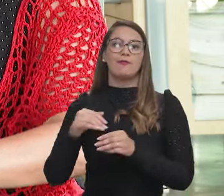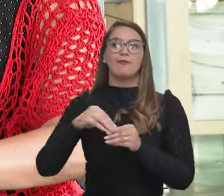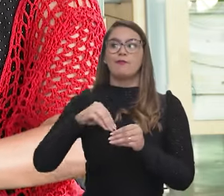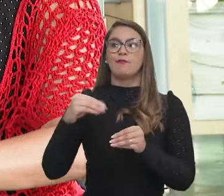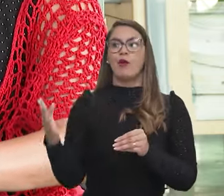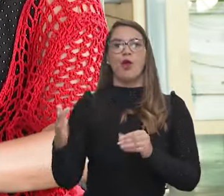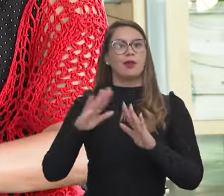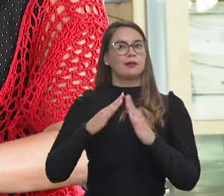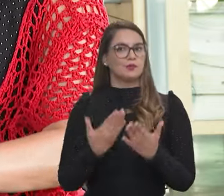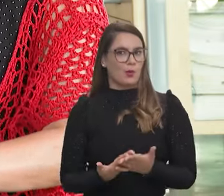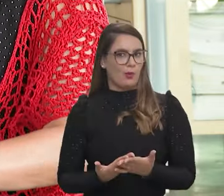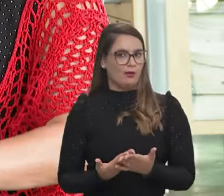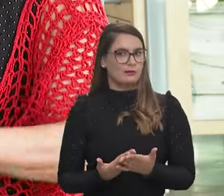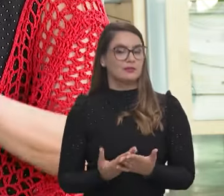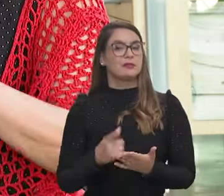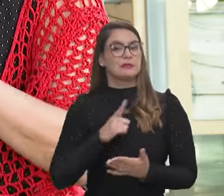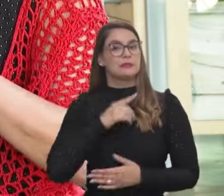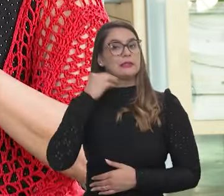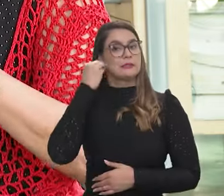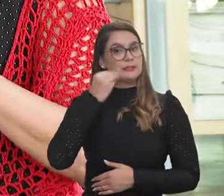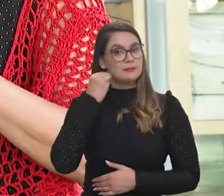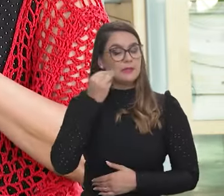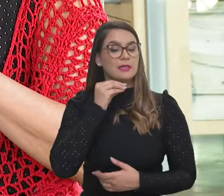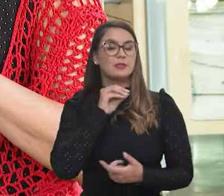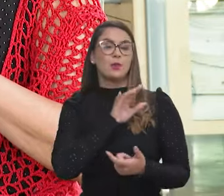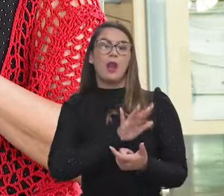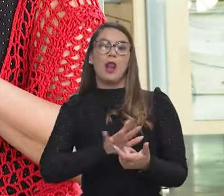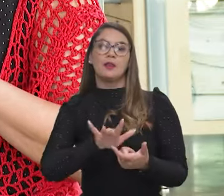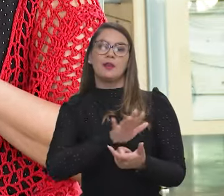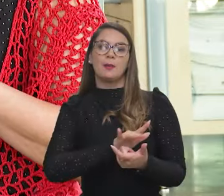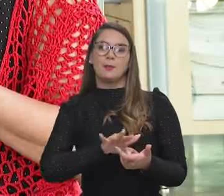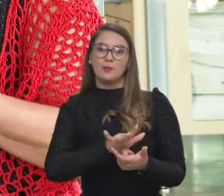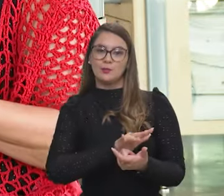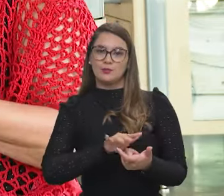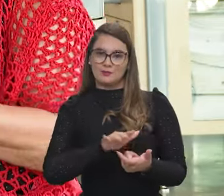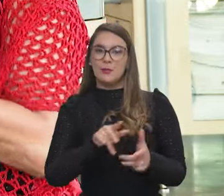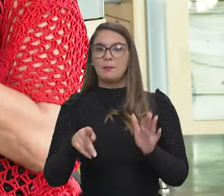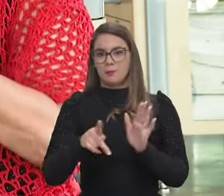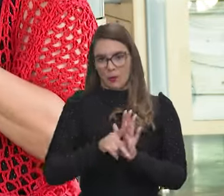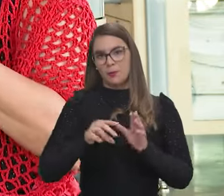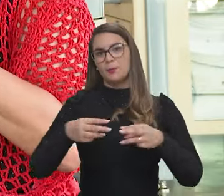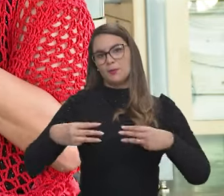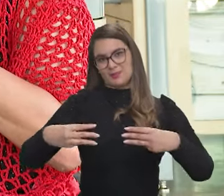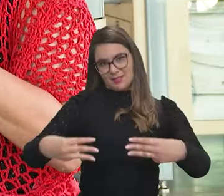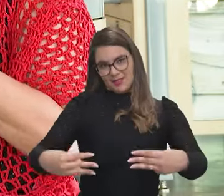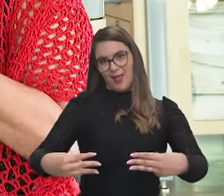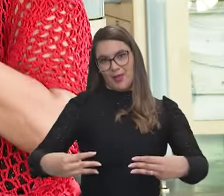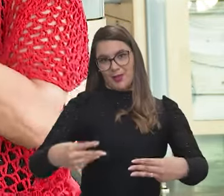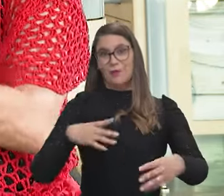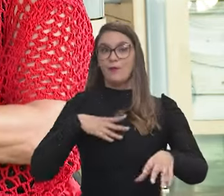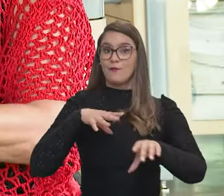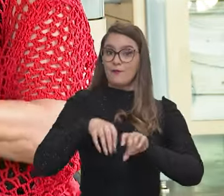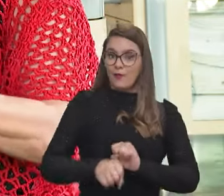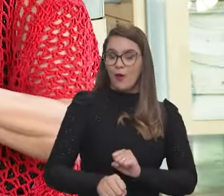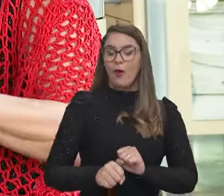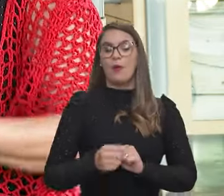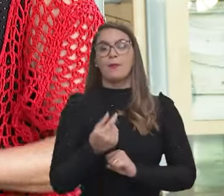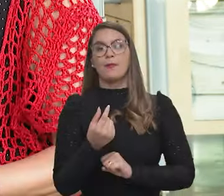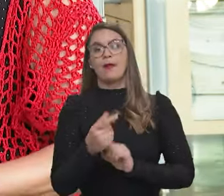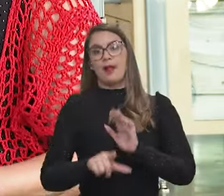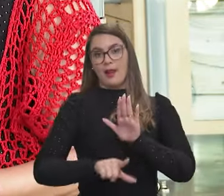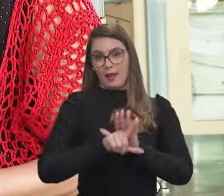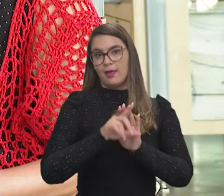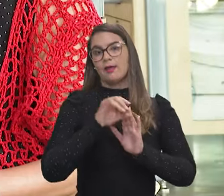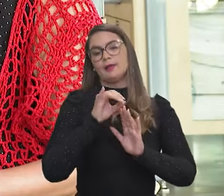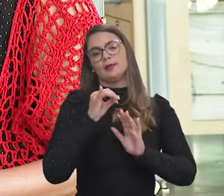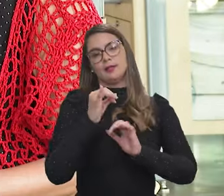está fora da escola. Então, temos a experiência do letramento digital, que é do próprio ministério, onde a gente forma através